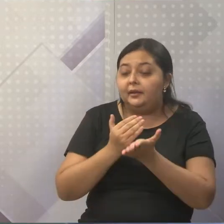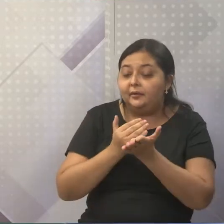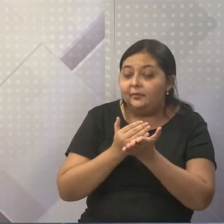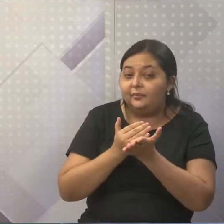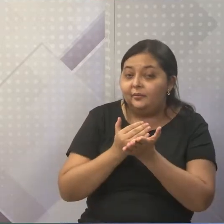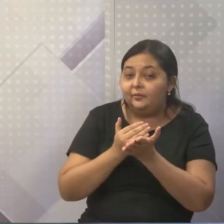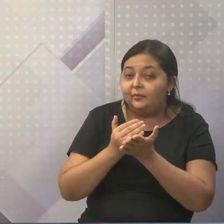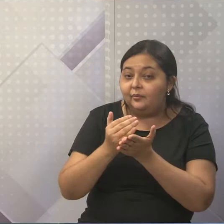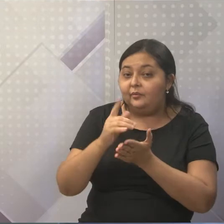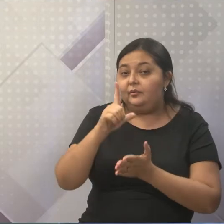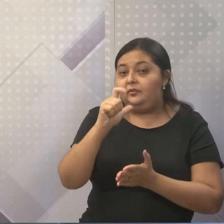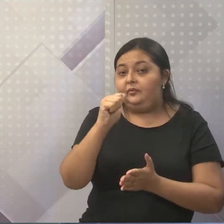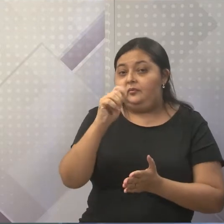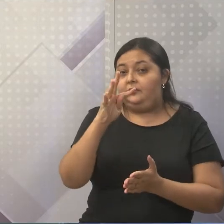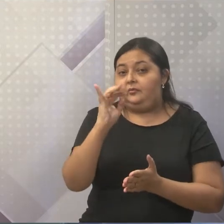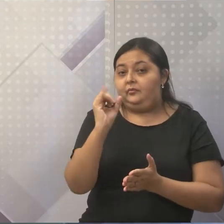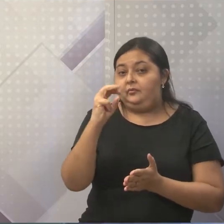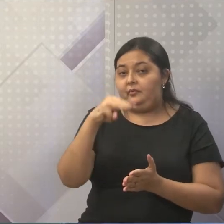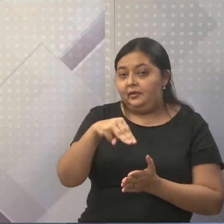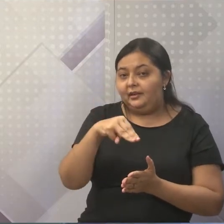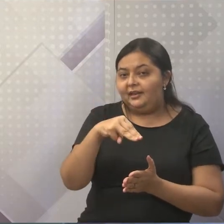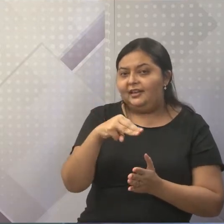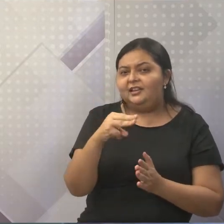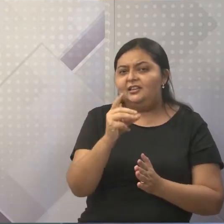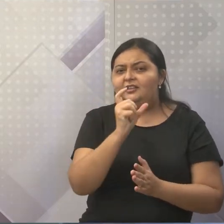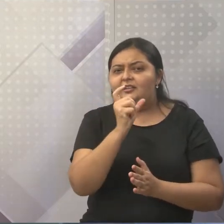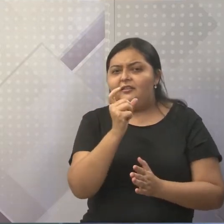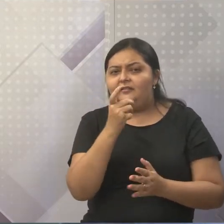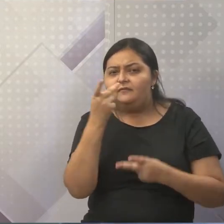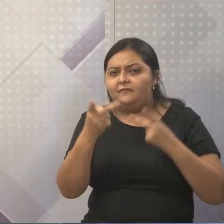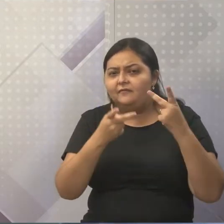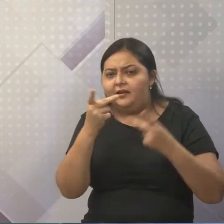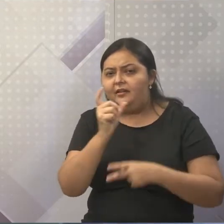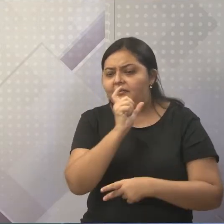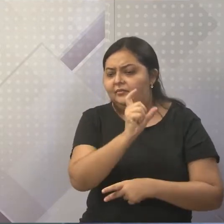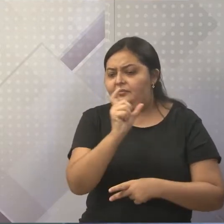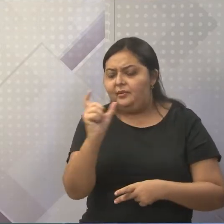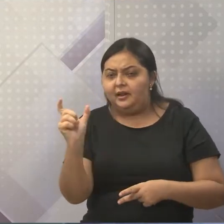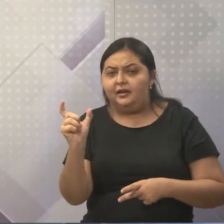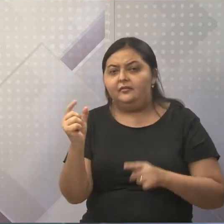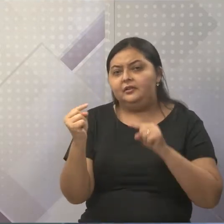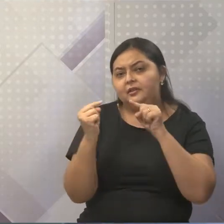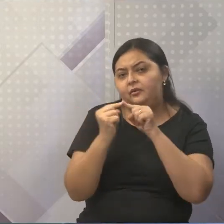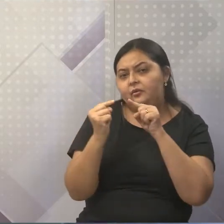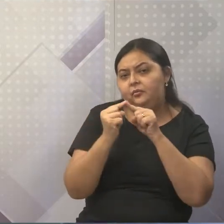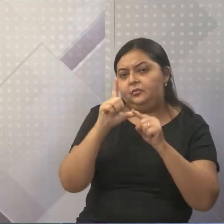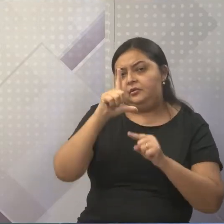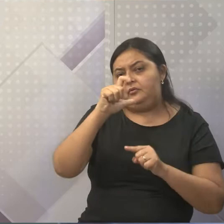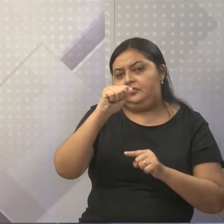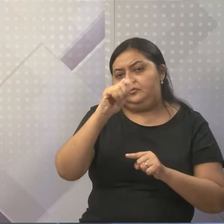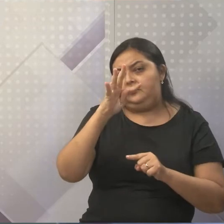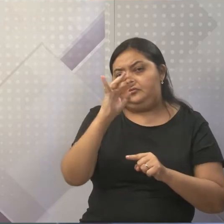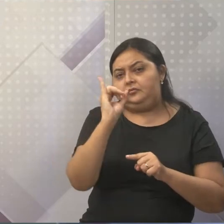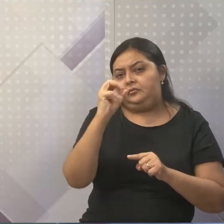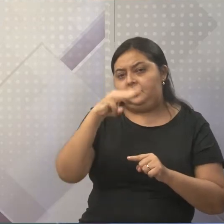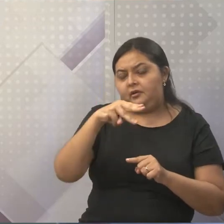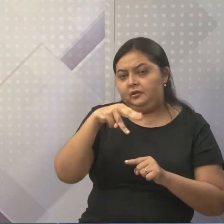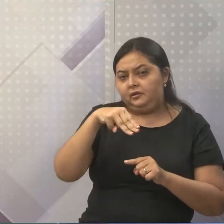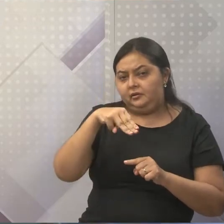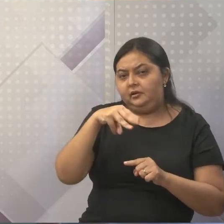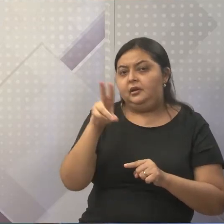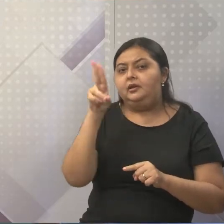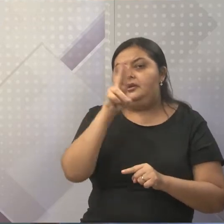E nós usamos, até hoje em dia, algumas expressões latinas. Não sabemos que é o latim, certo? Mas, nós usamos